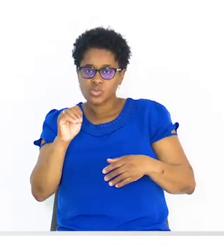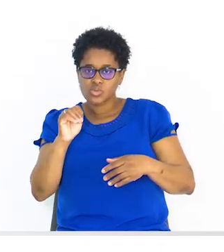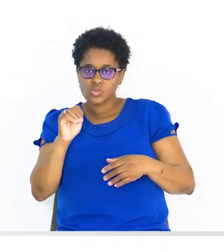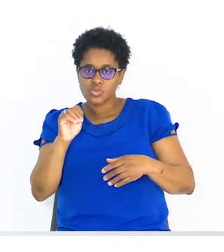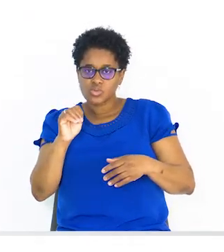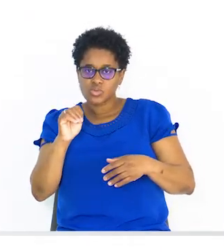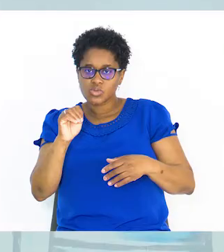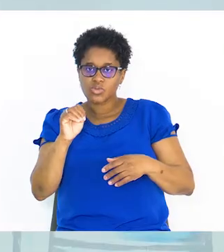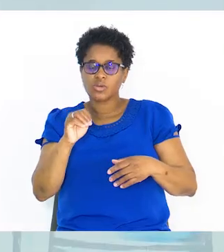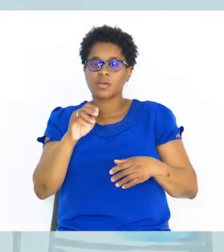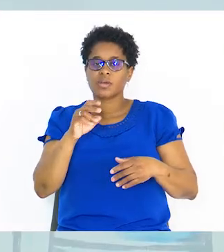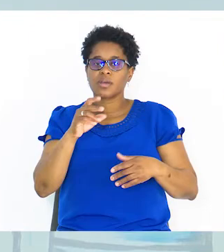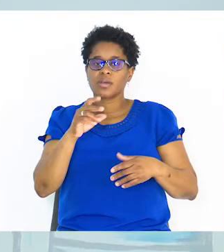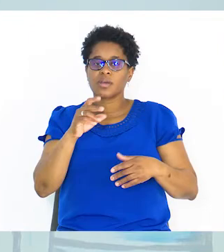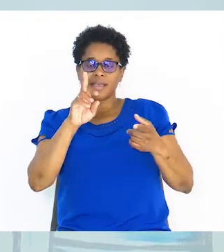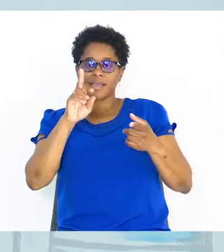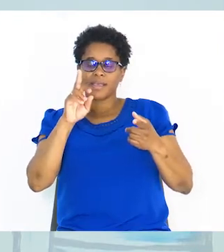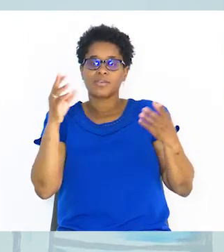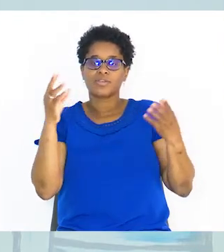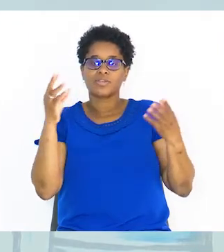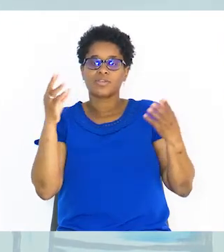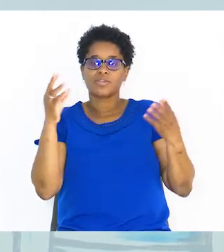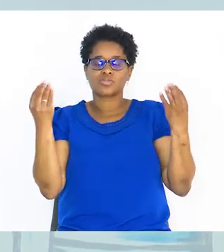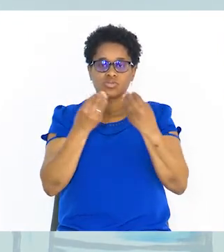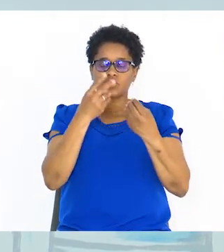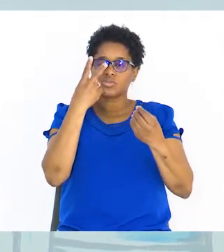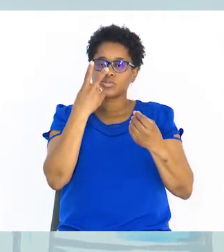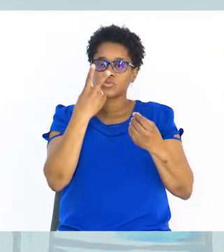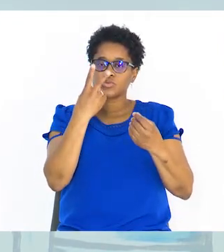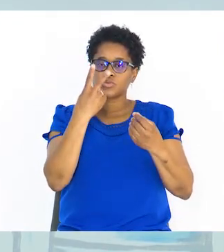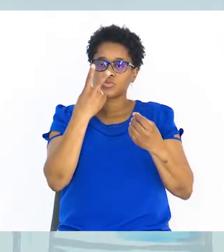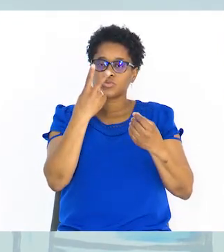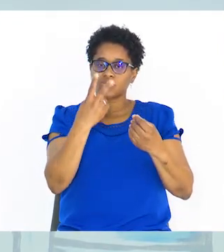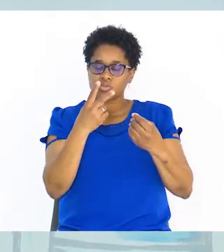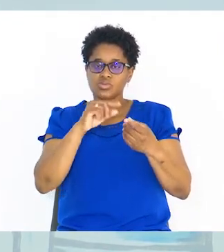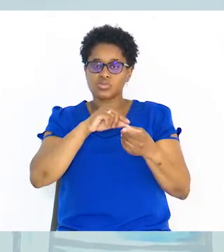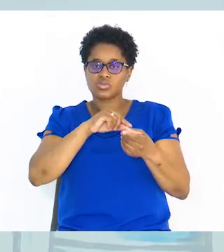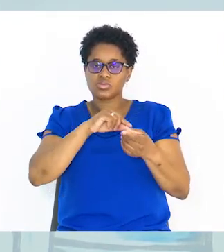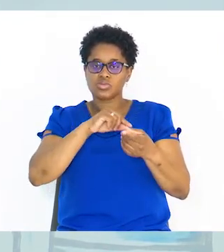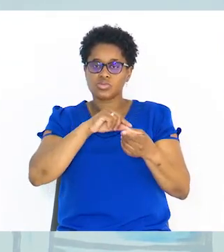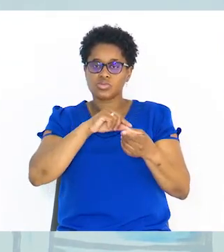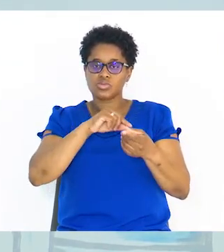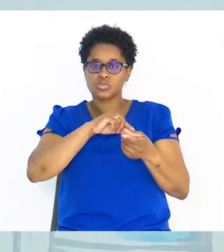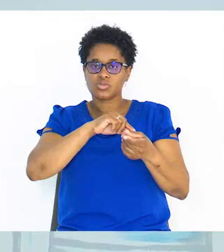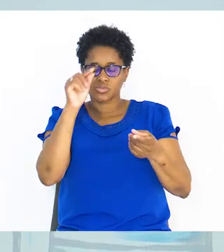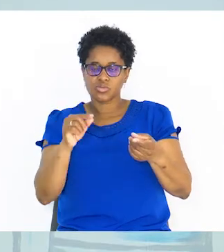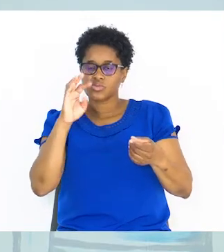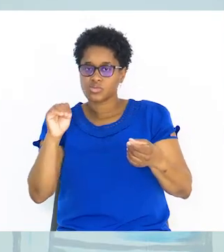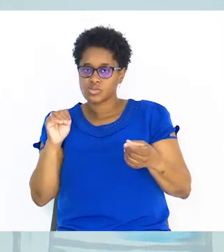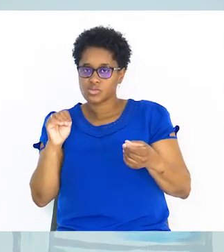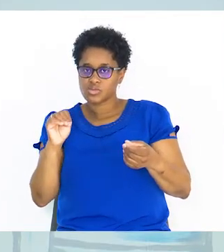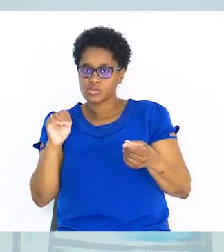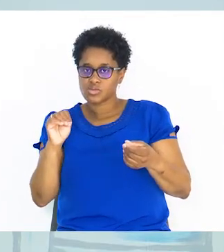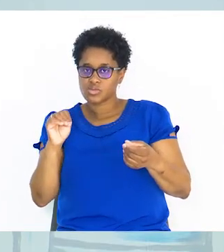conjuntos solução. Certo? Conjunto solução é a reunião de menos infinito até menos 2 sobre 3. União